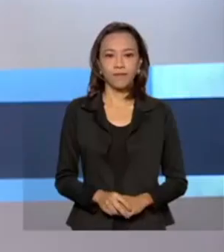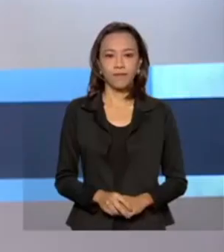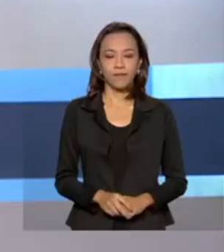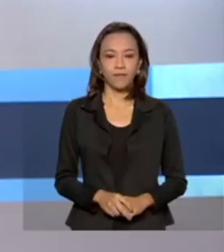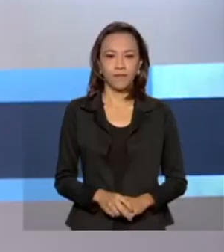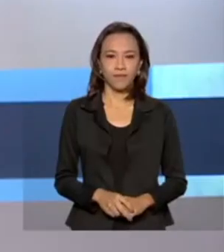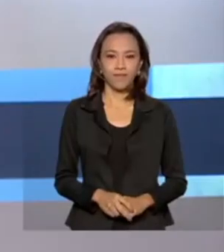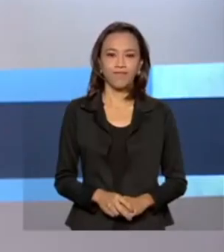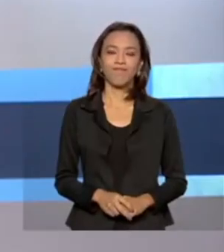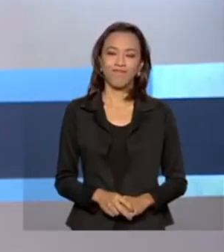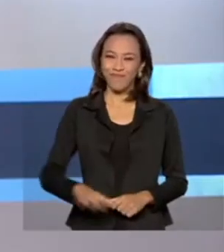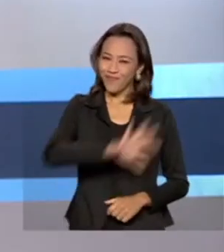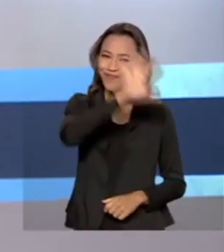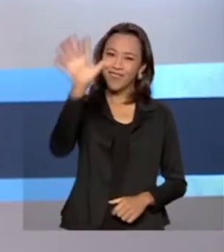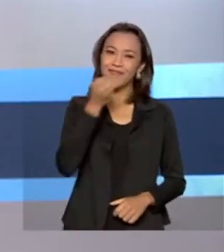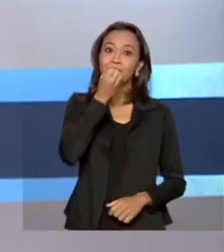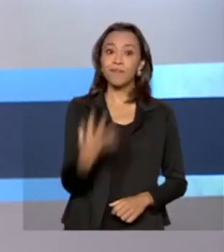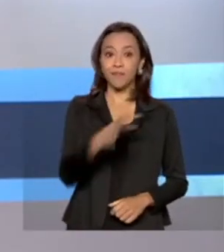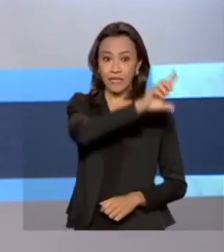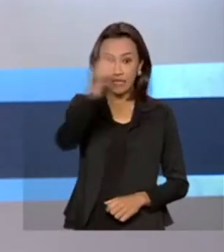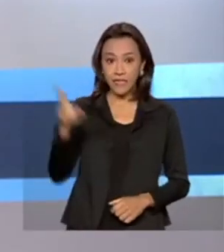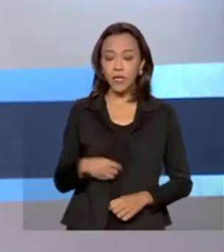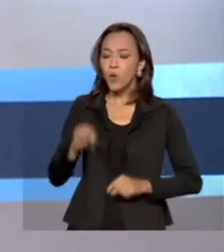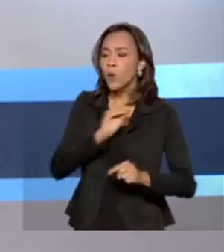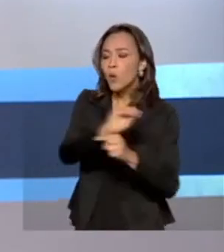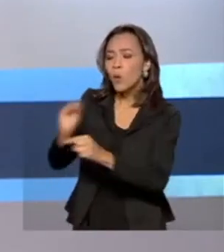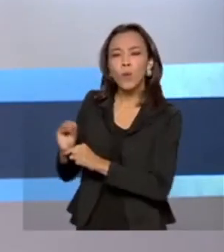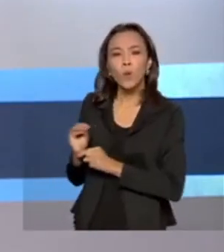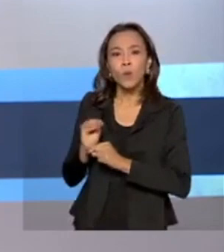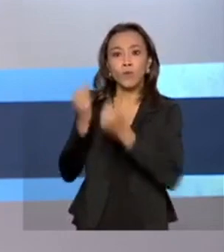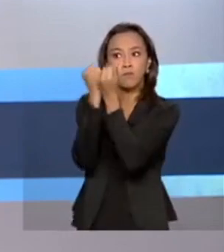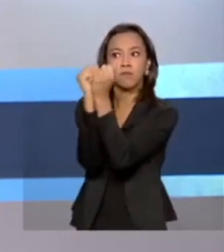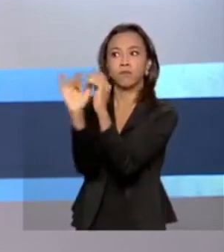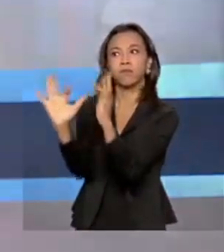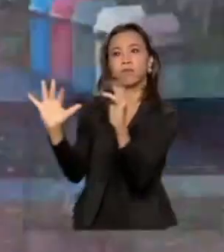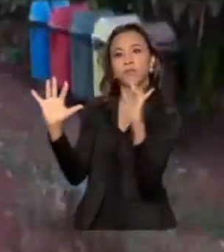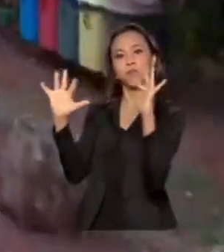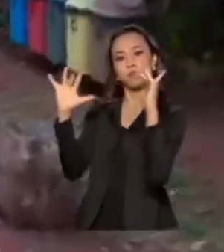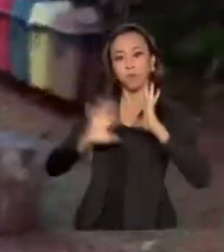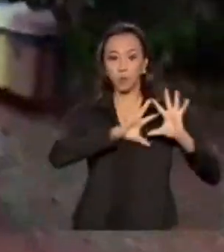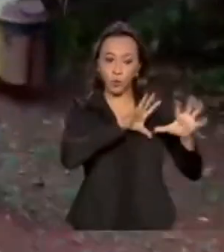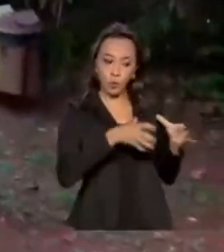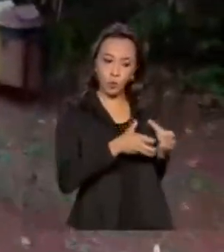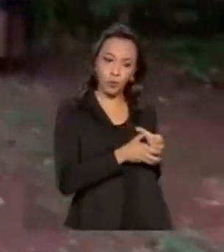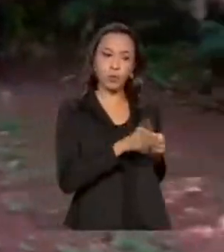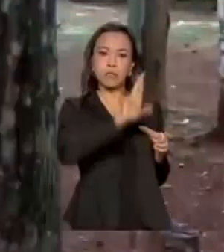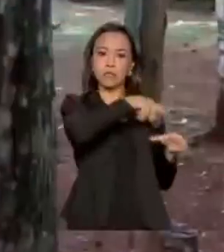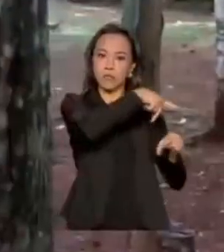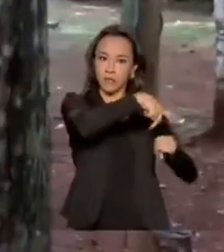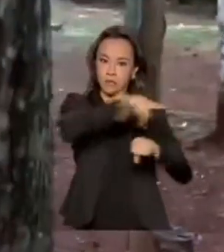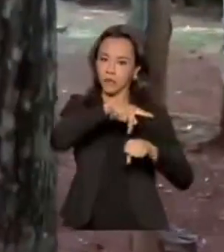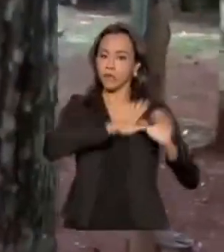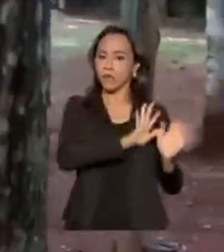Olá, bom dia! Proteção do meio ambiente. Comitiva internacional vai à região